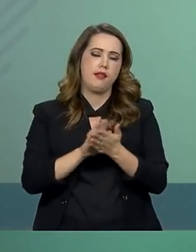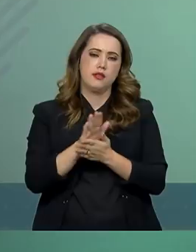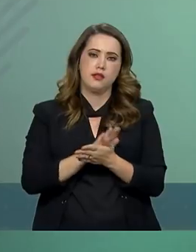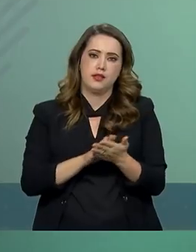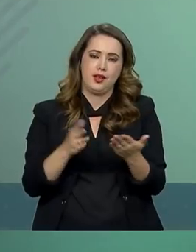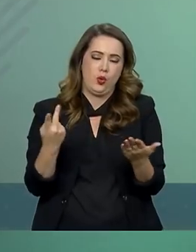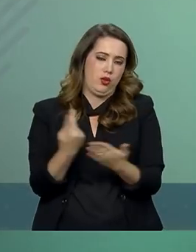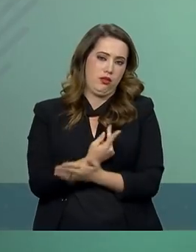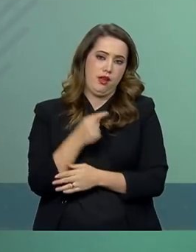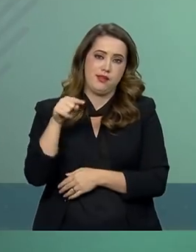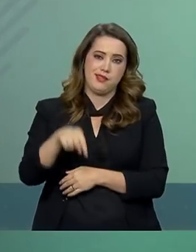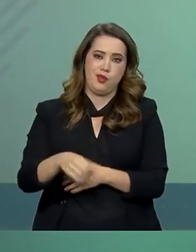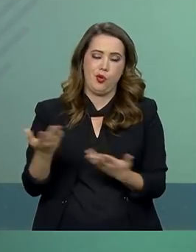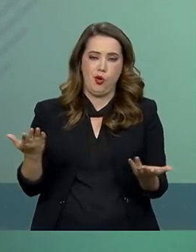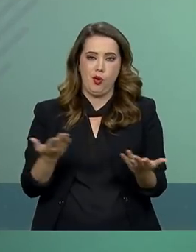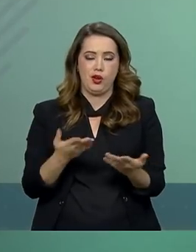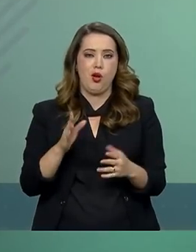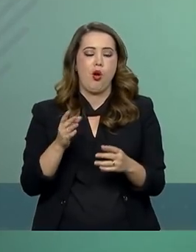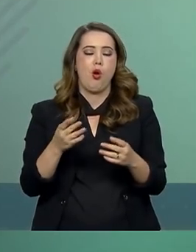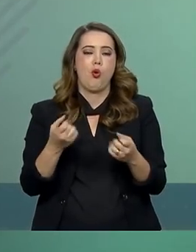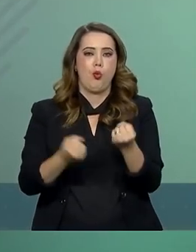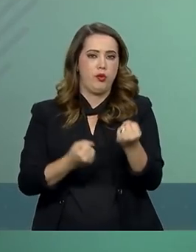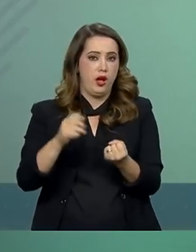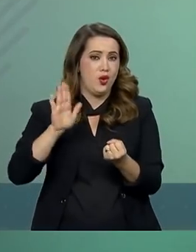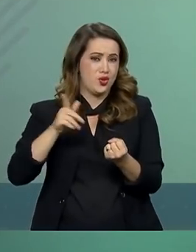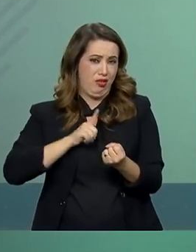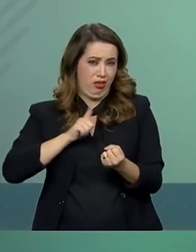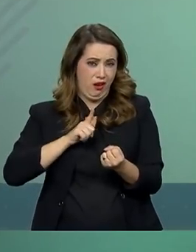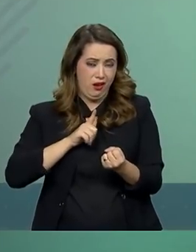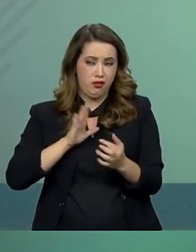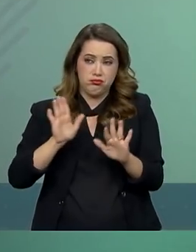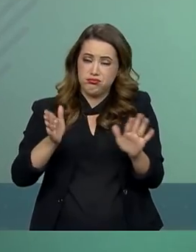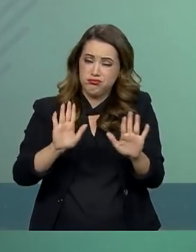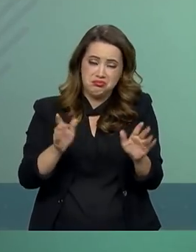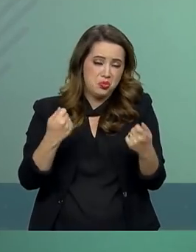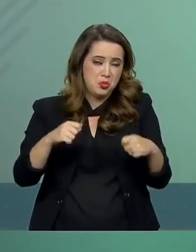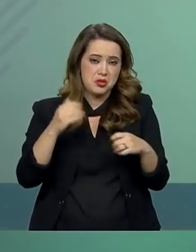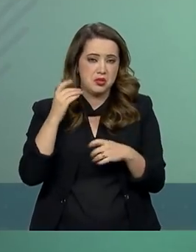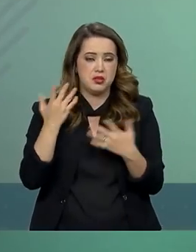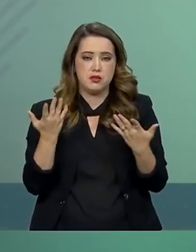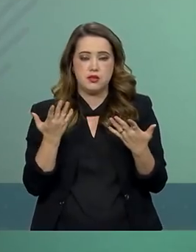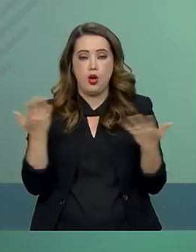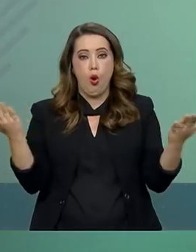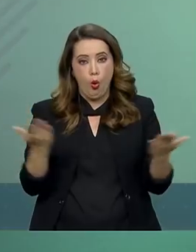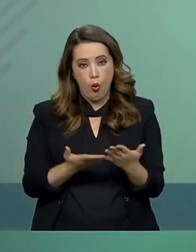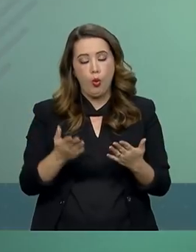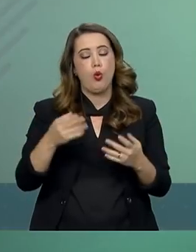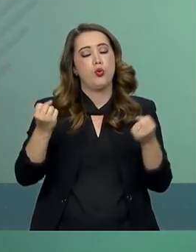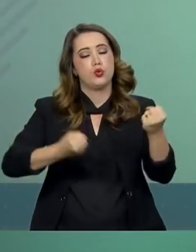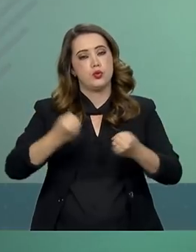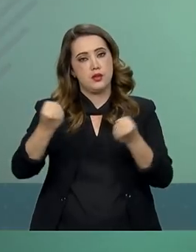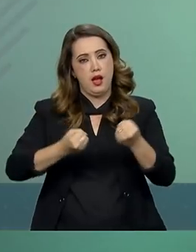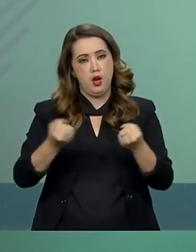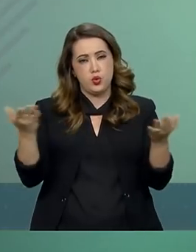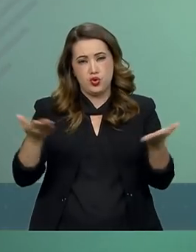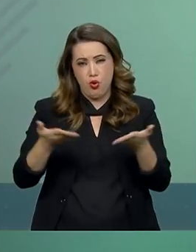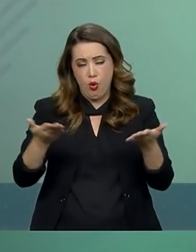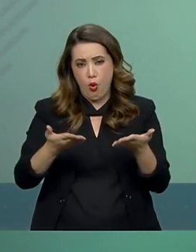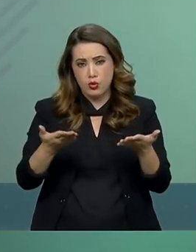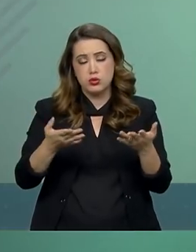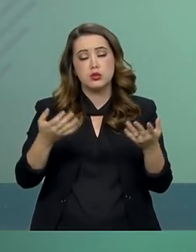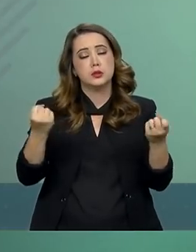para veículos em circulação e veículos de hoje em circulação continuam